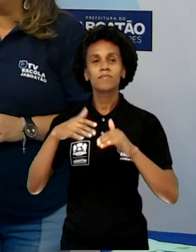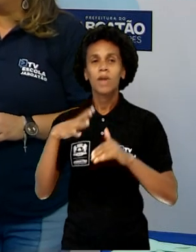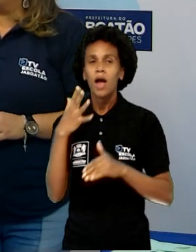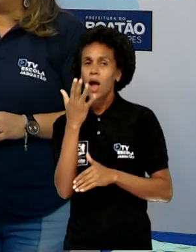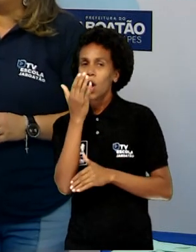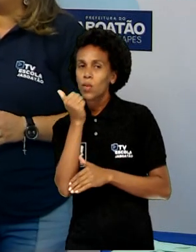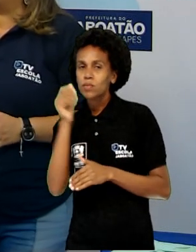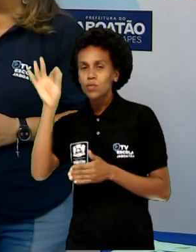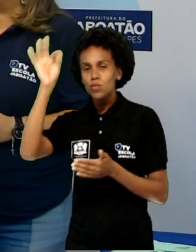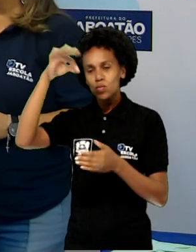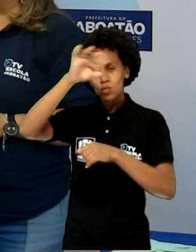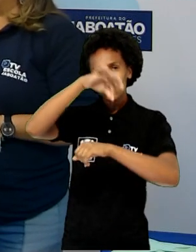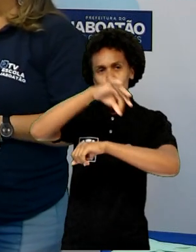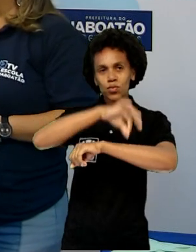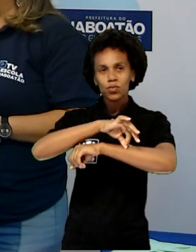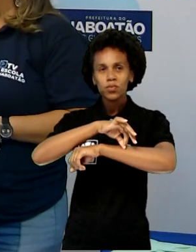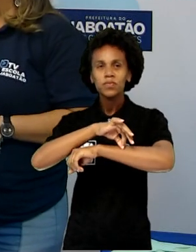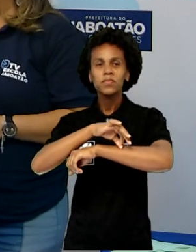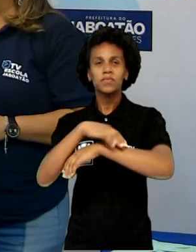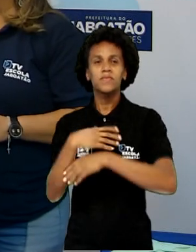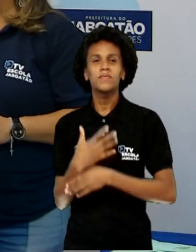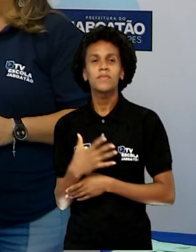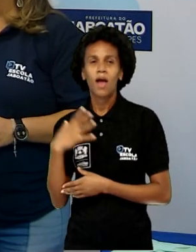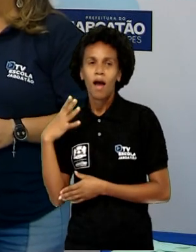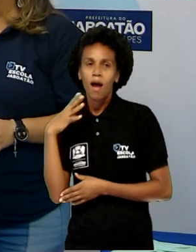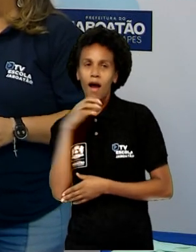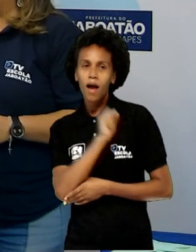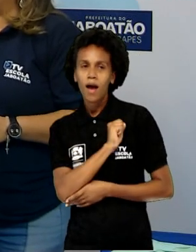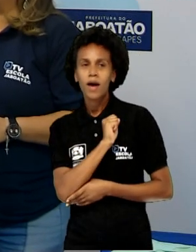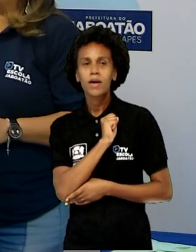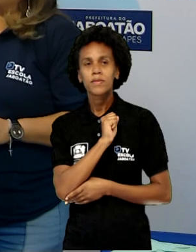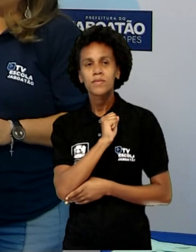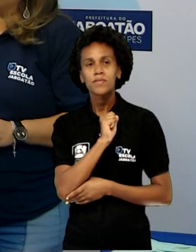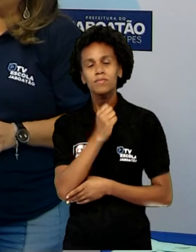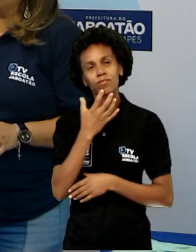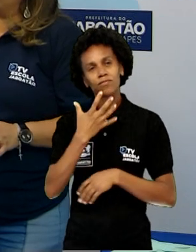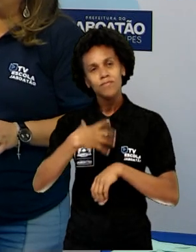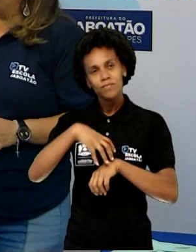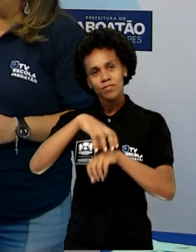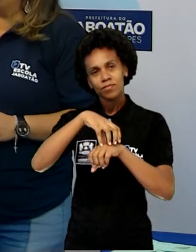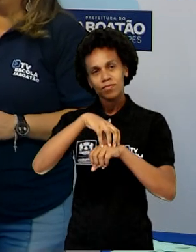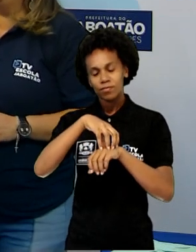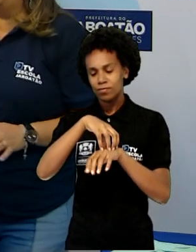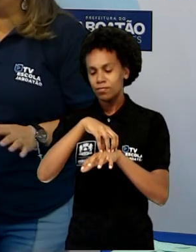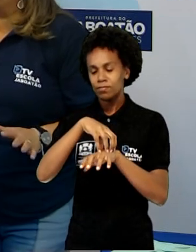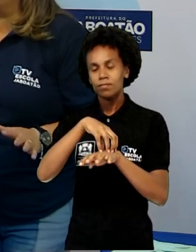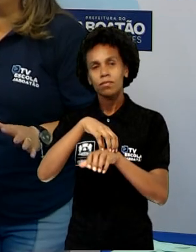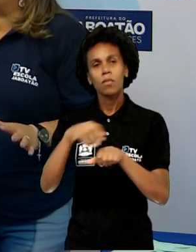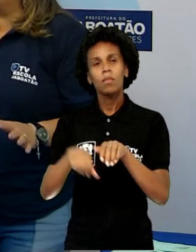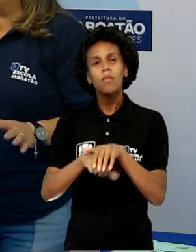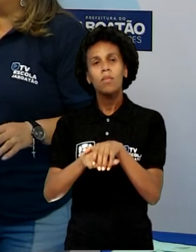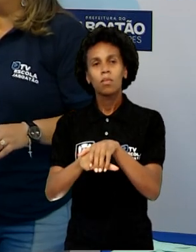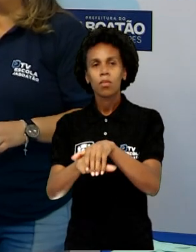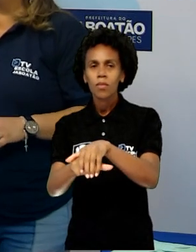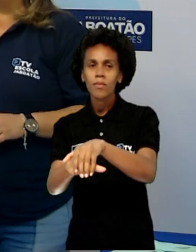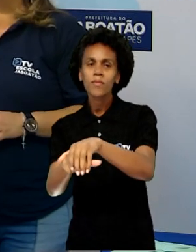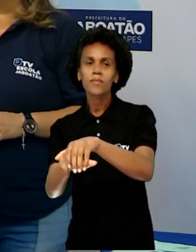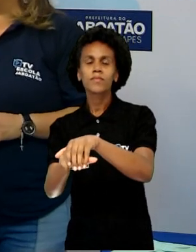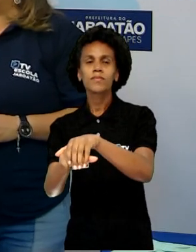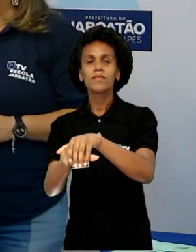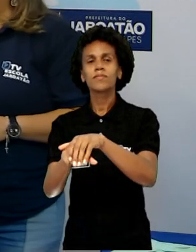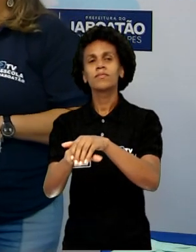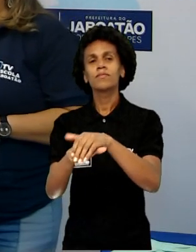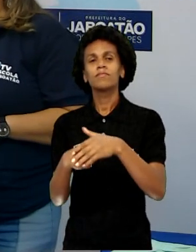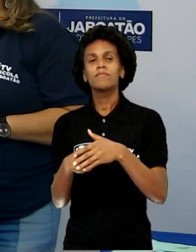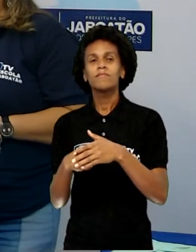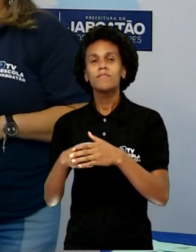mim, carregando sua casa, nas costas, ajeitadinhas. Entrou e saiu de novo e foi dar